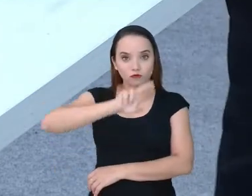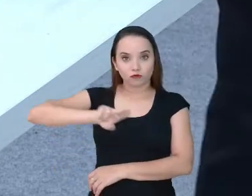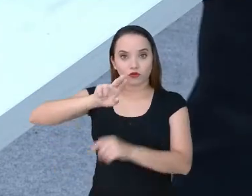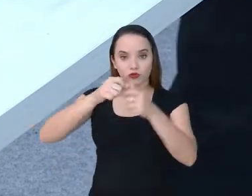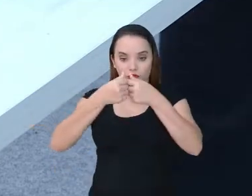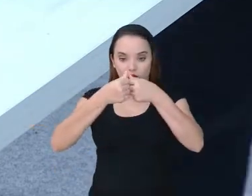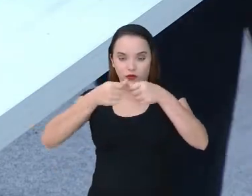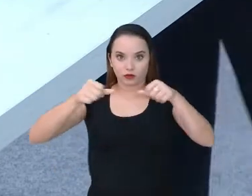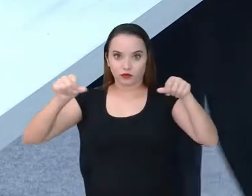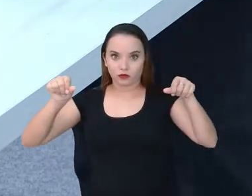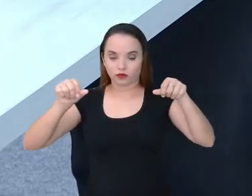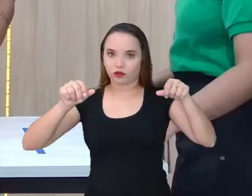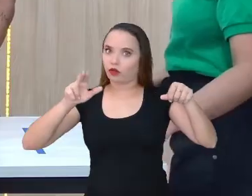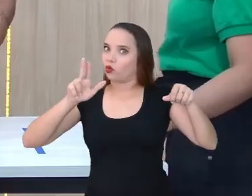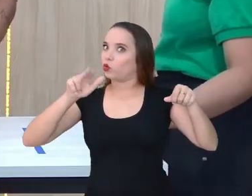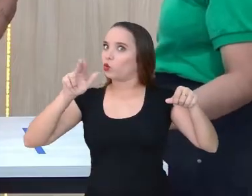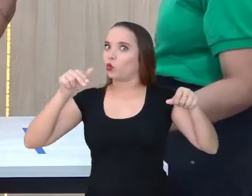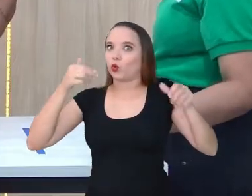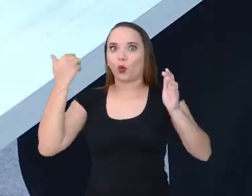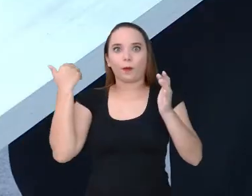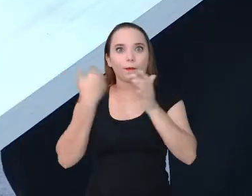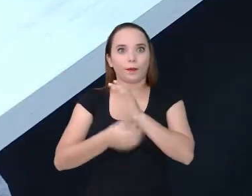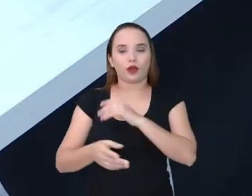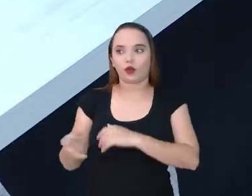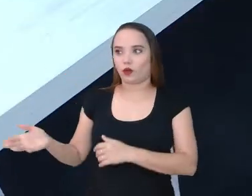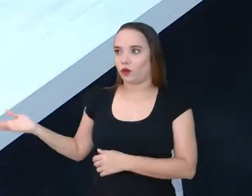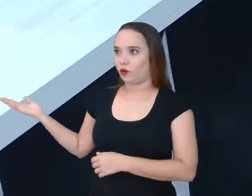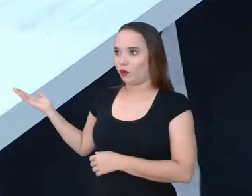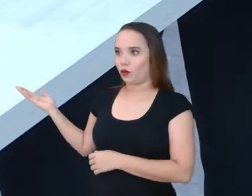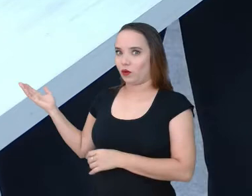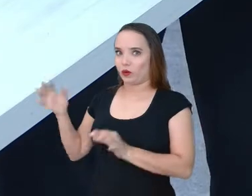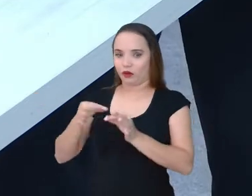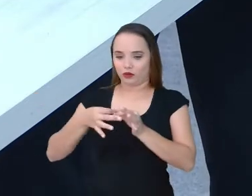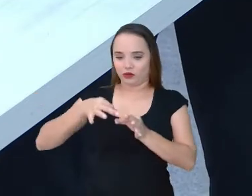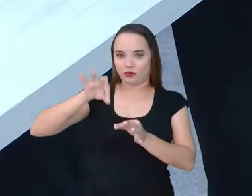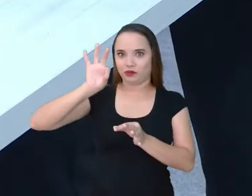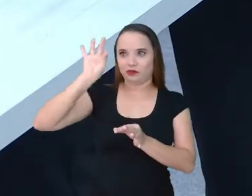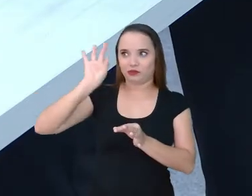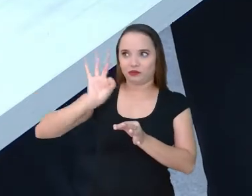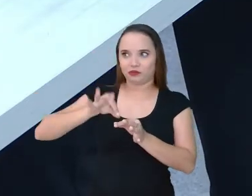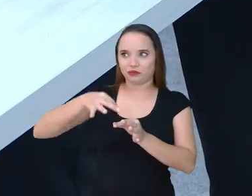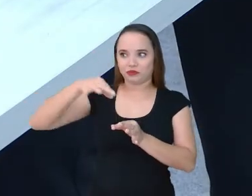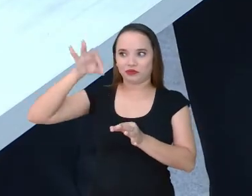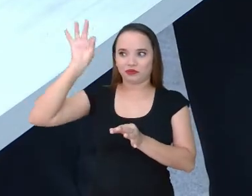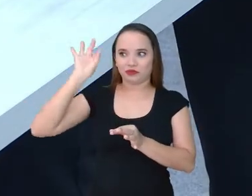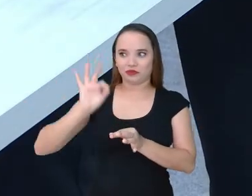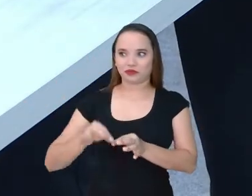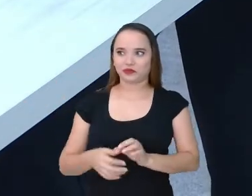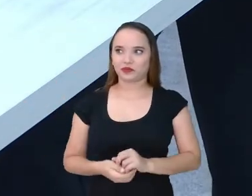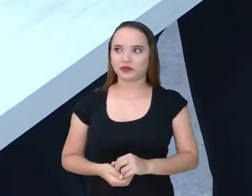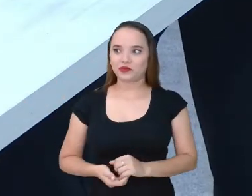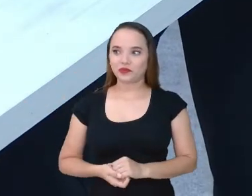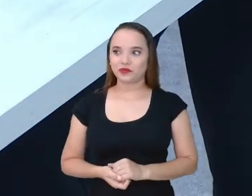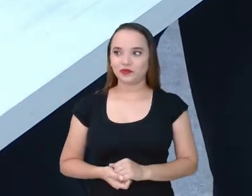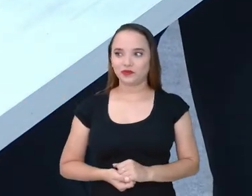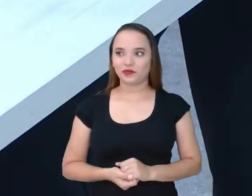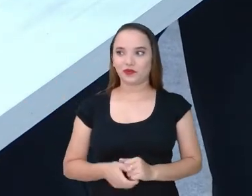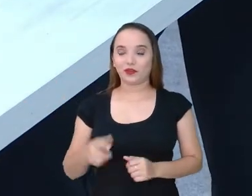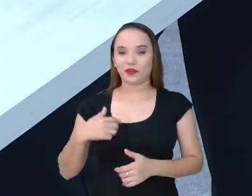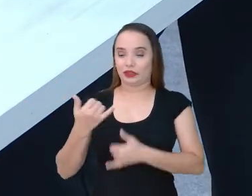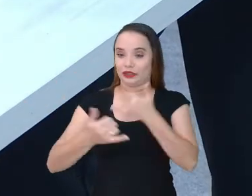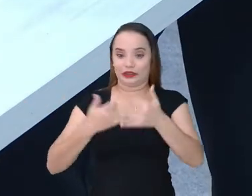nunca percam essa ponta aqui, ó. Essa pontinha. Eita. Ei, Billy, brincando agora. Desconde-esconde.